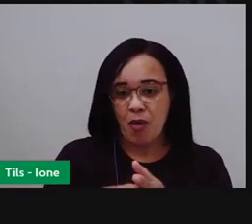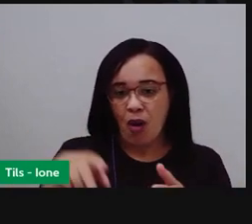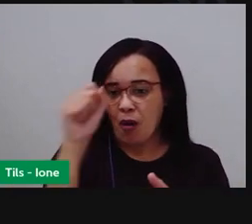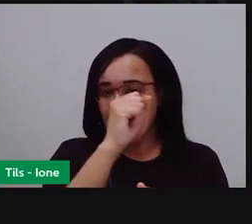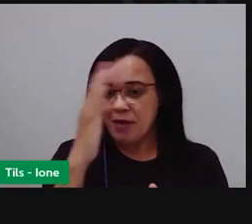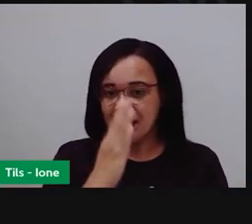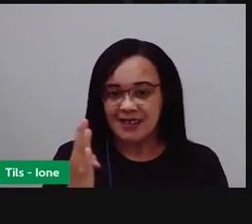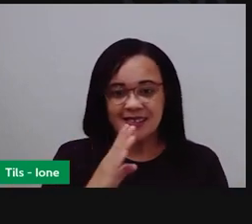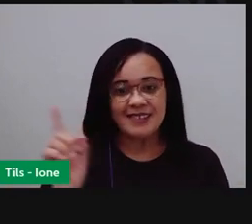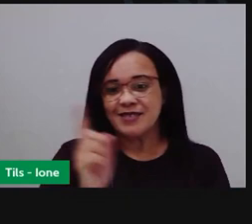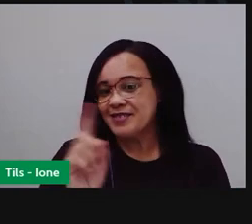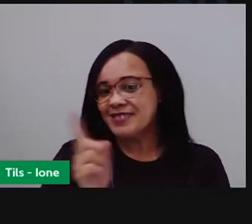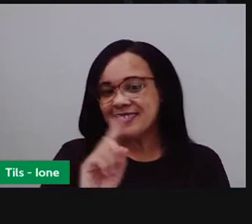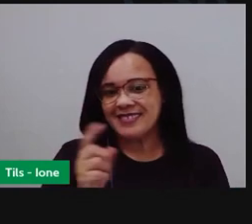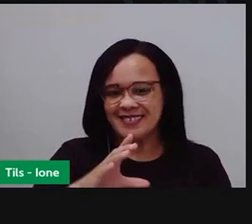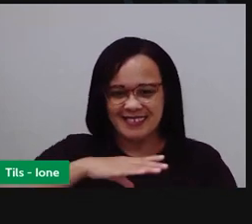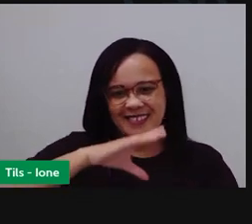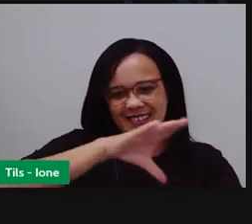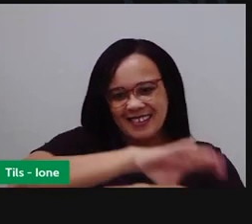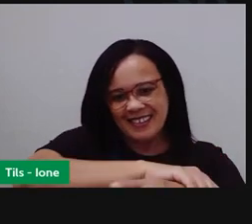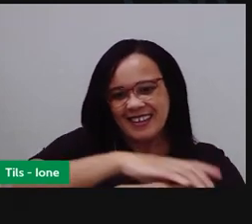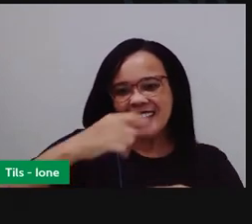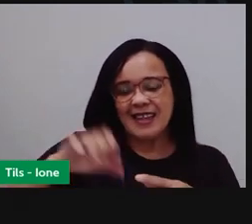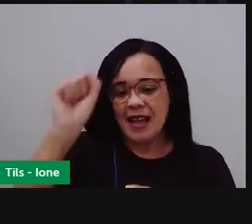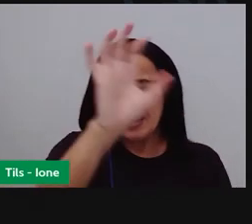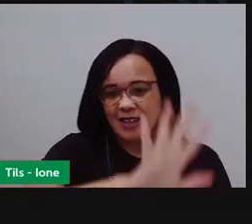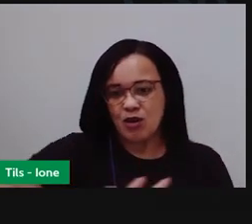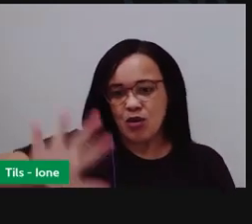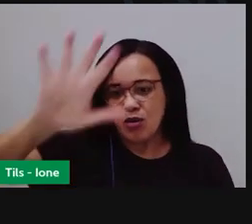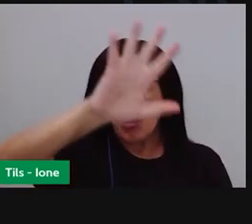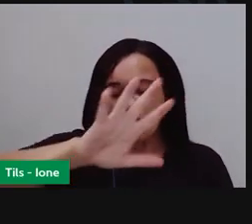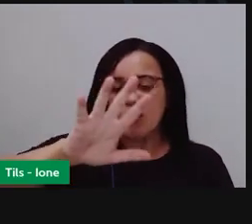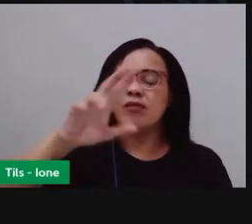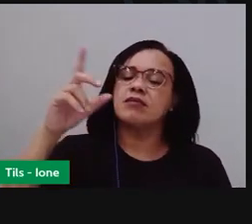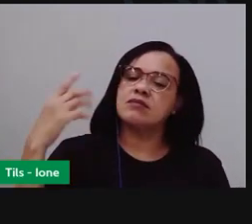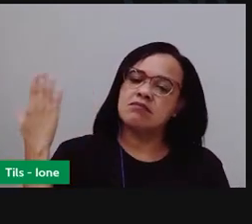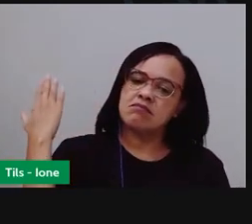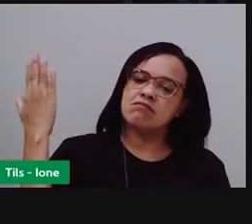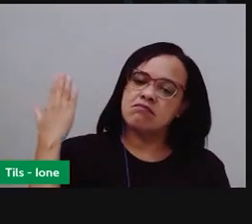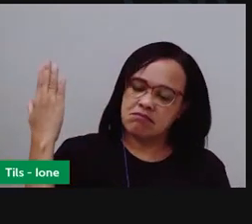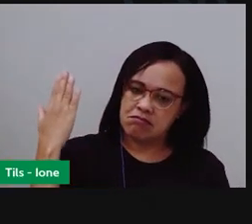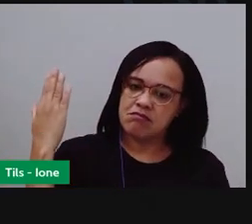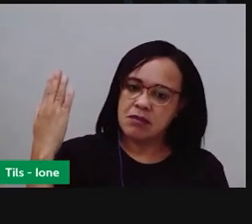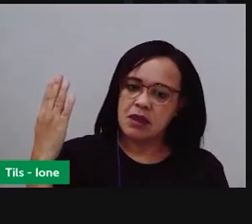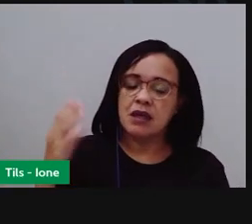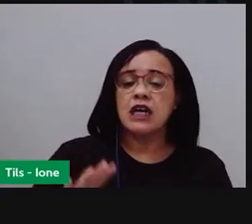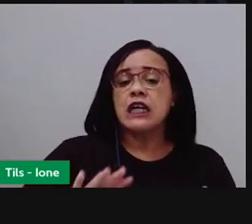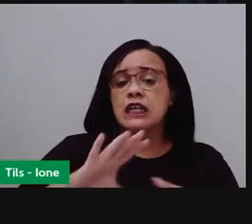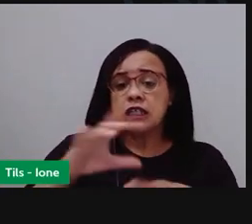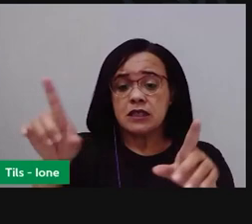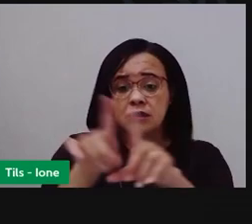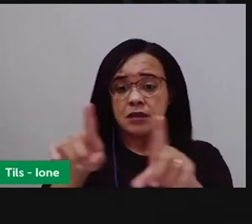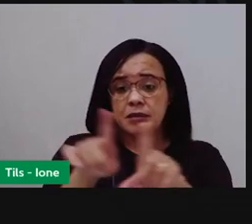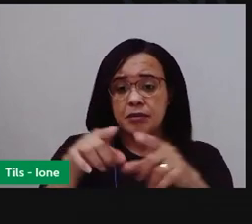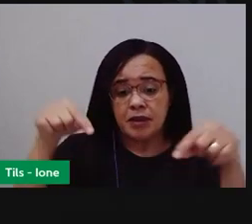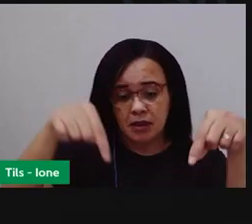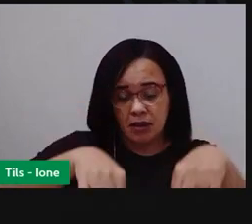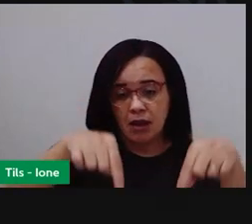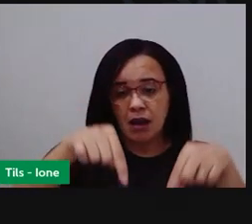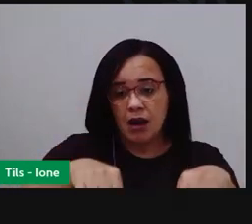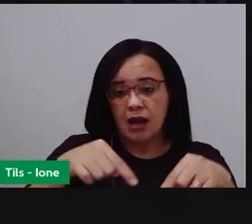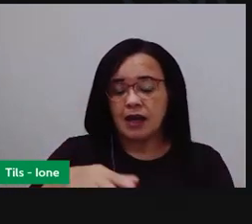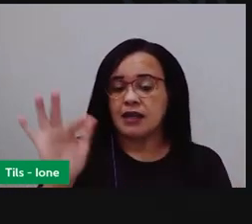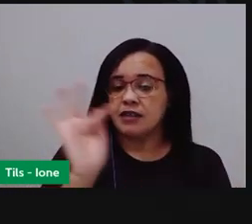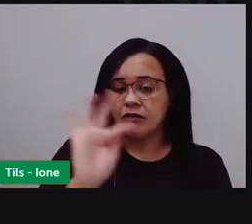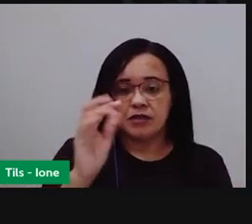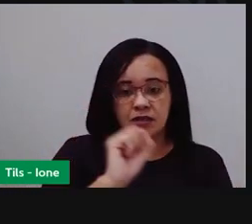também relembramos como acontecia o São João antigamente, aqui em Feira de Santana. E nesse momento, não está acontecendo,